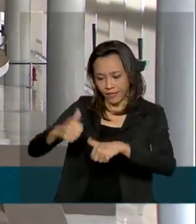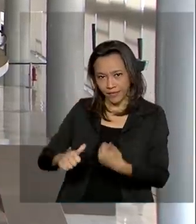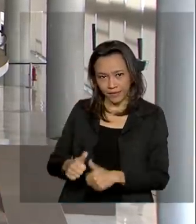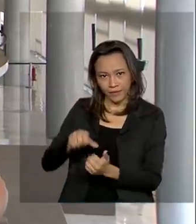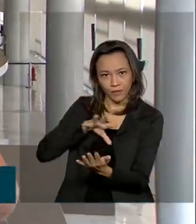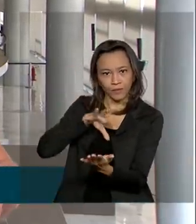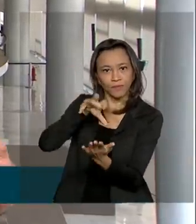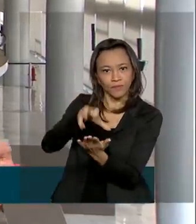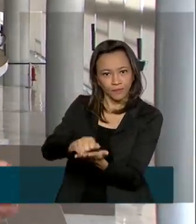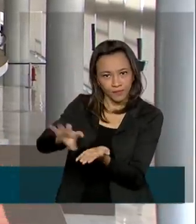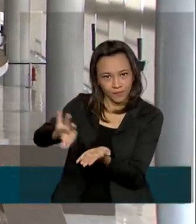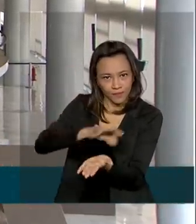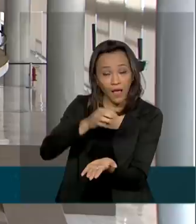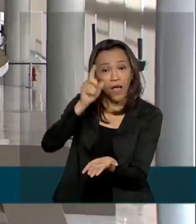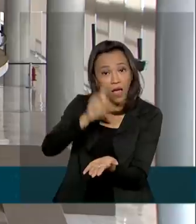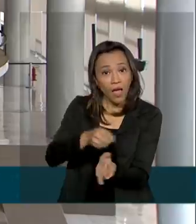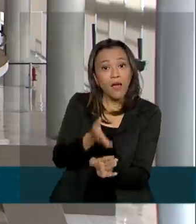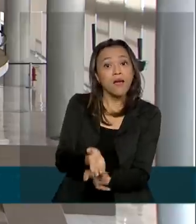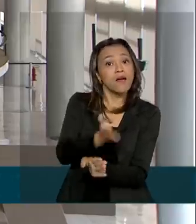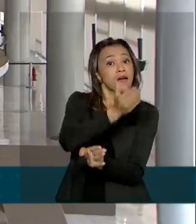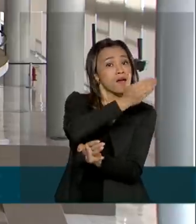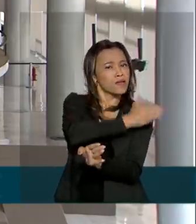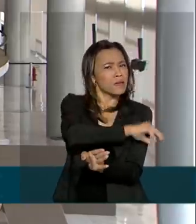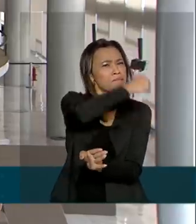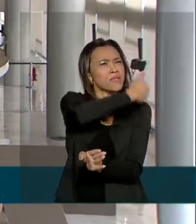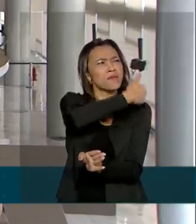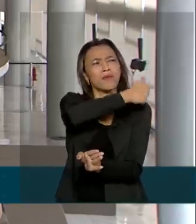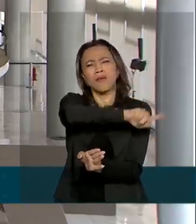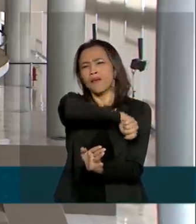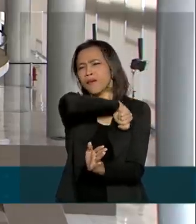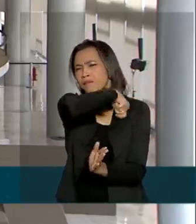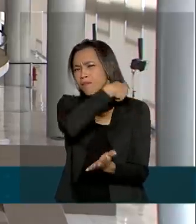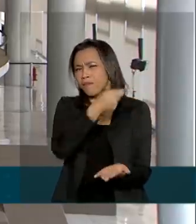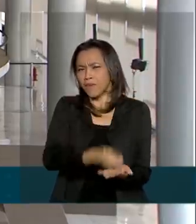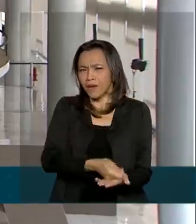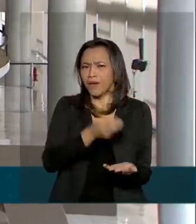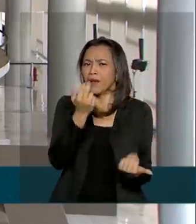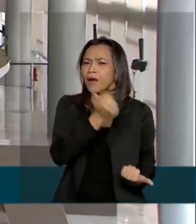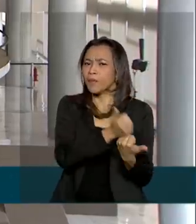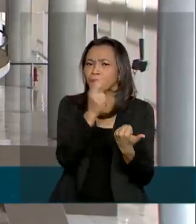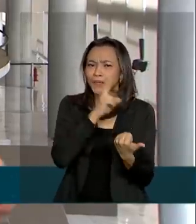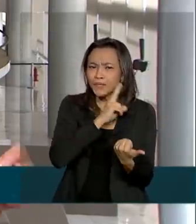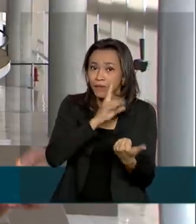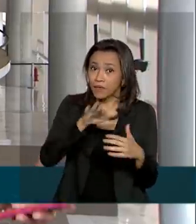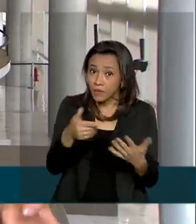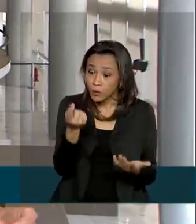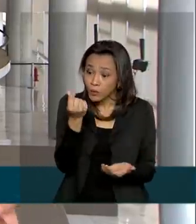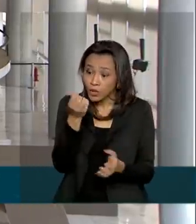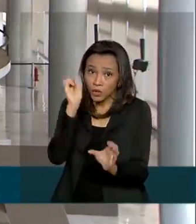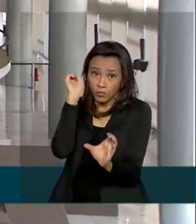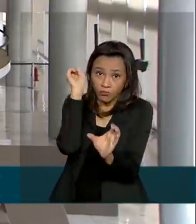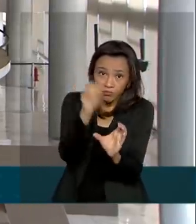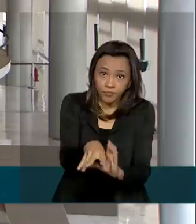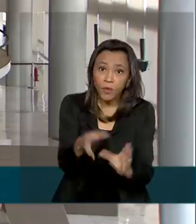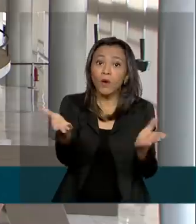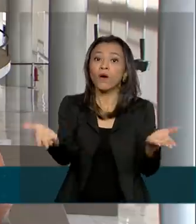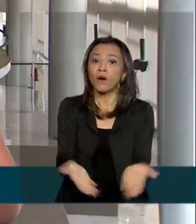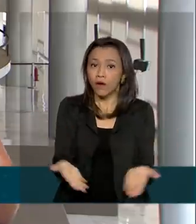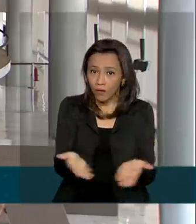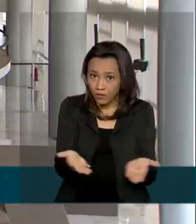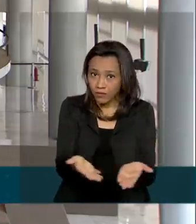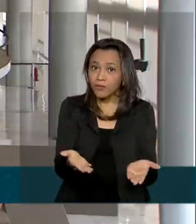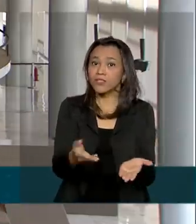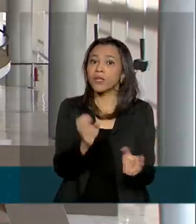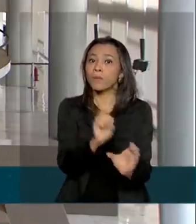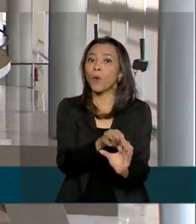É um crédito retroativo da primeira parcela do auxílio emergencial. Então, o dinheiro deve cair hoje na conta